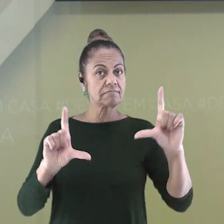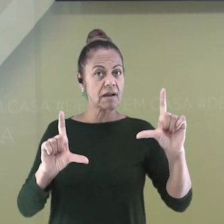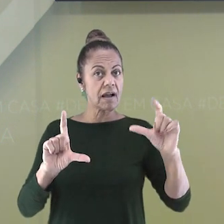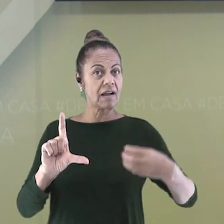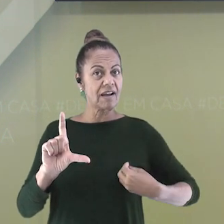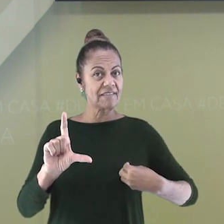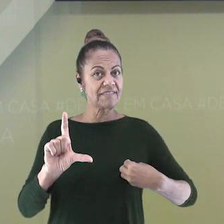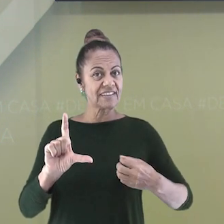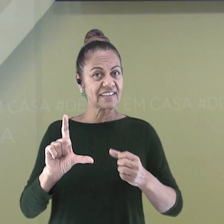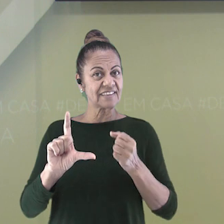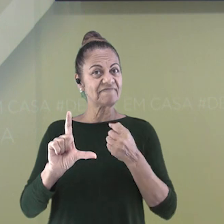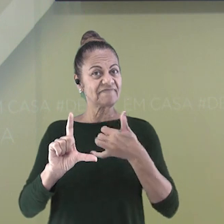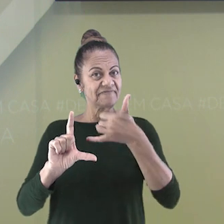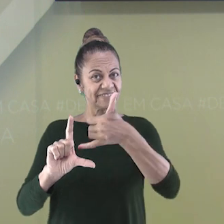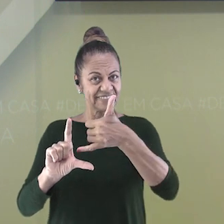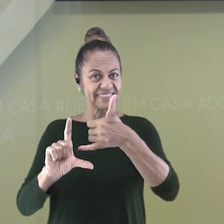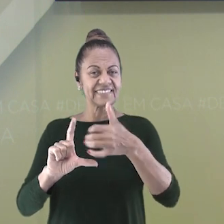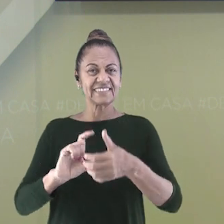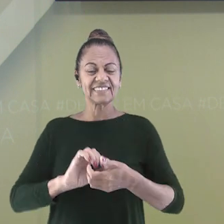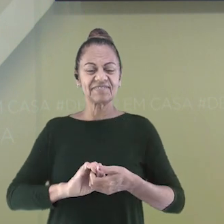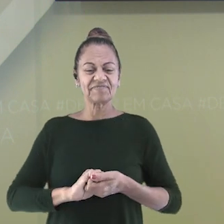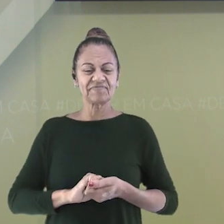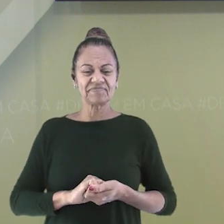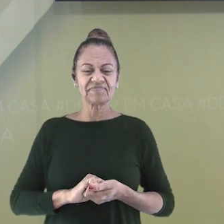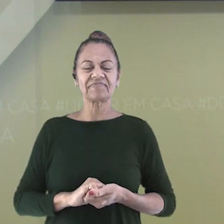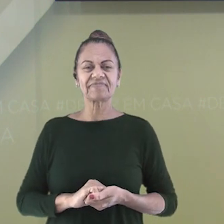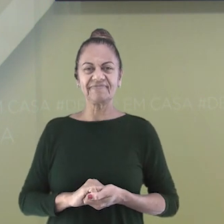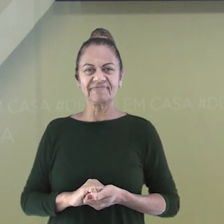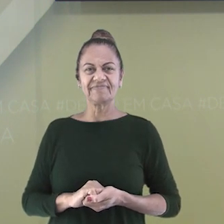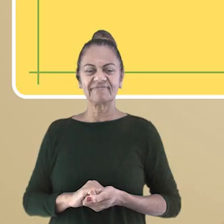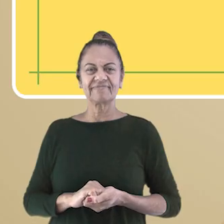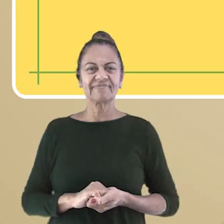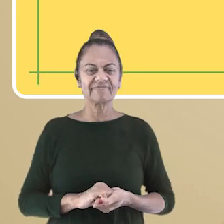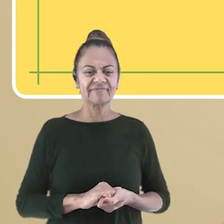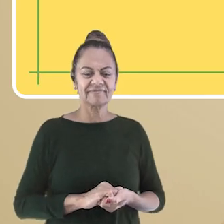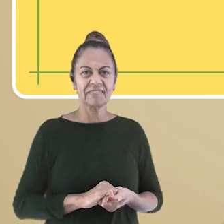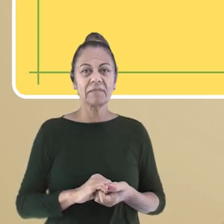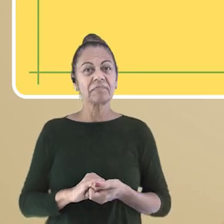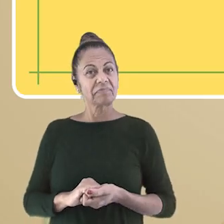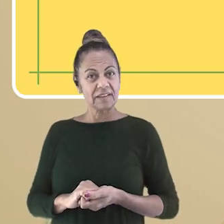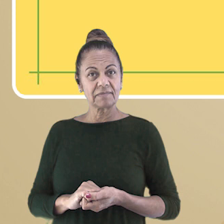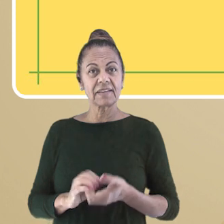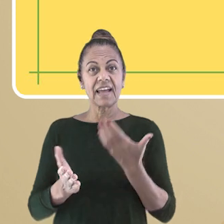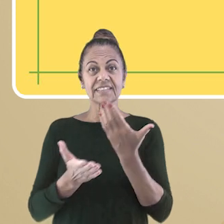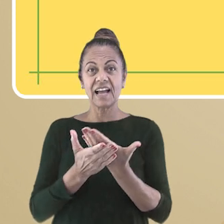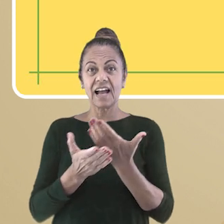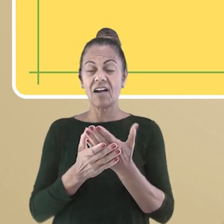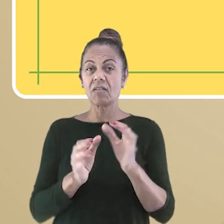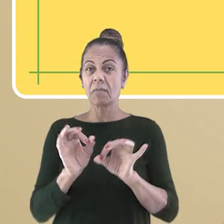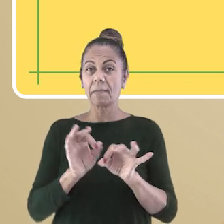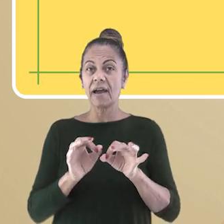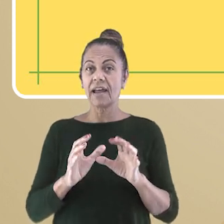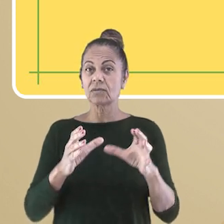aula. Basta apontar o celular para o código QR que aparece aí na tela. Esta aula é do sétimo ano